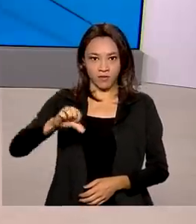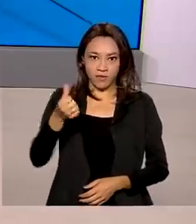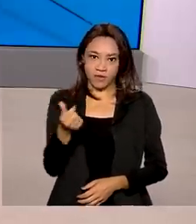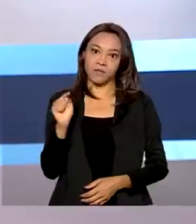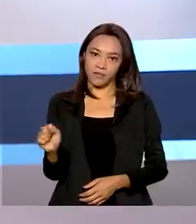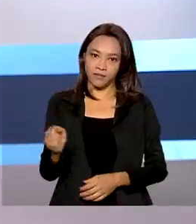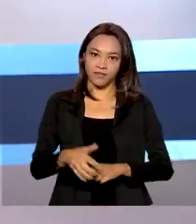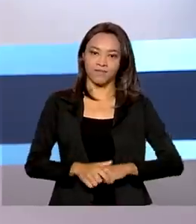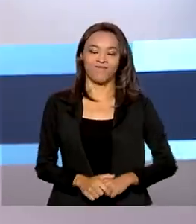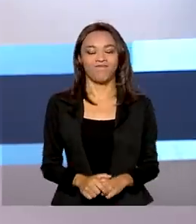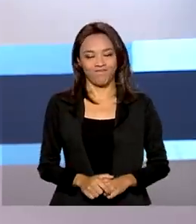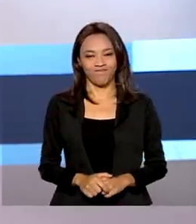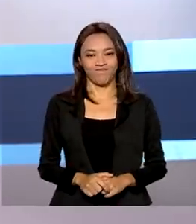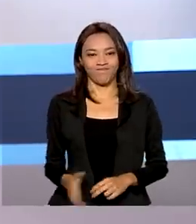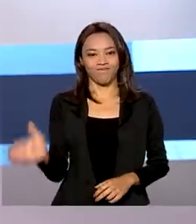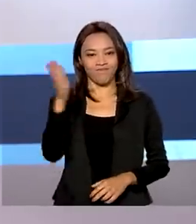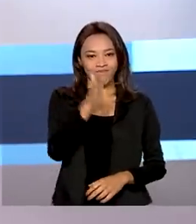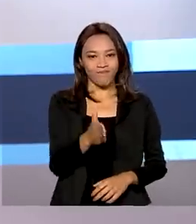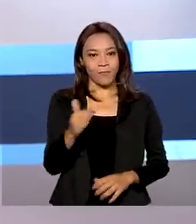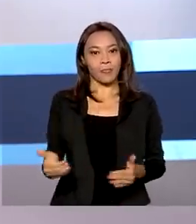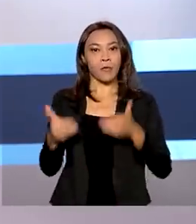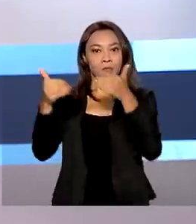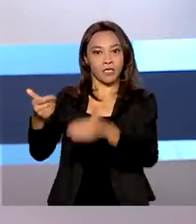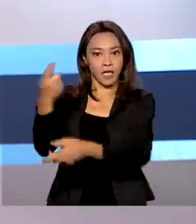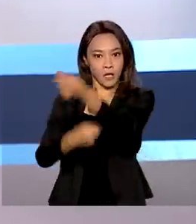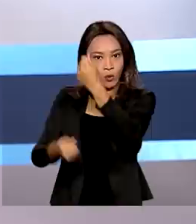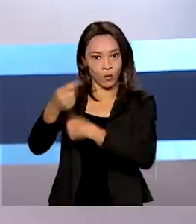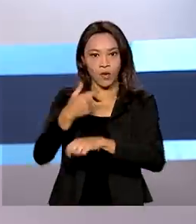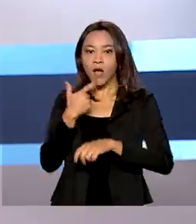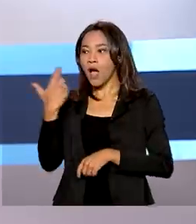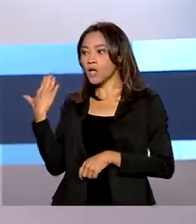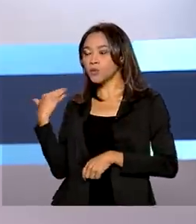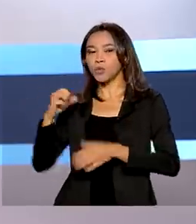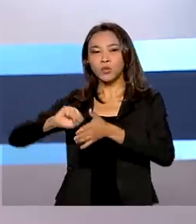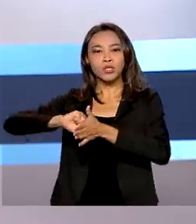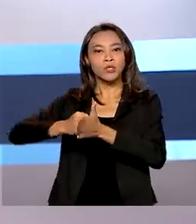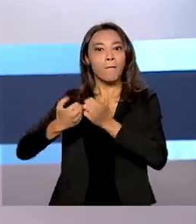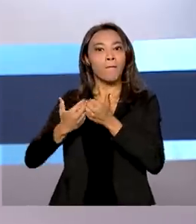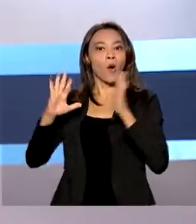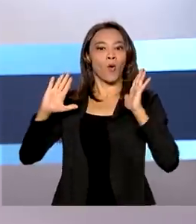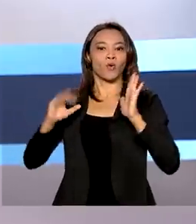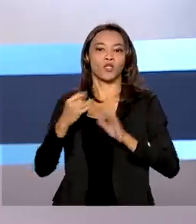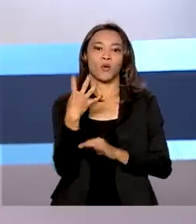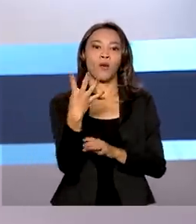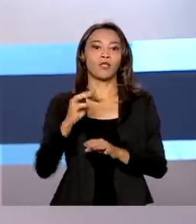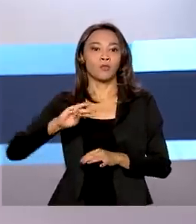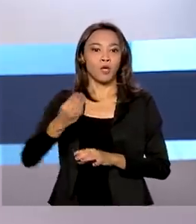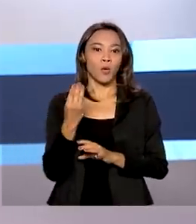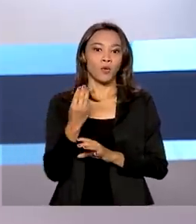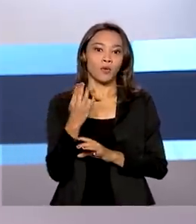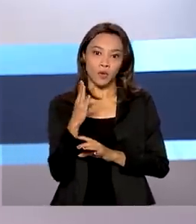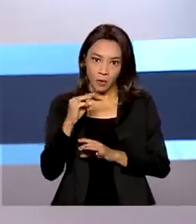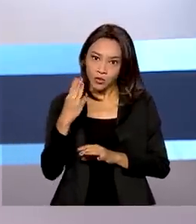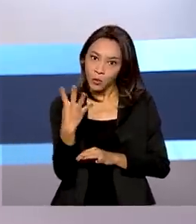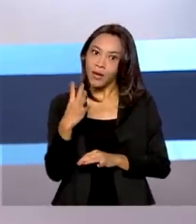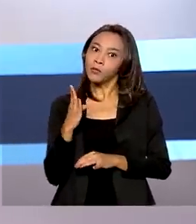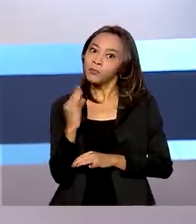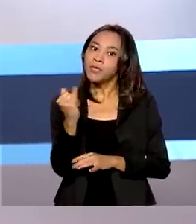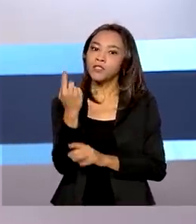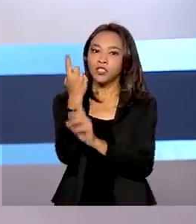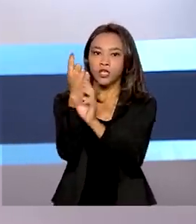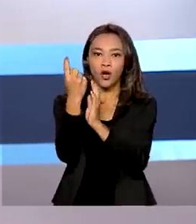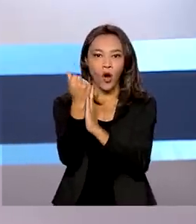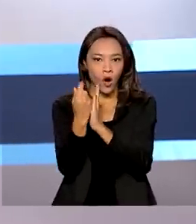mil. O Ministério da Economia anunciou o desbloqueio de 4 bilhões e meio de reais do Orçamento Geral da União.